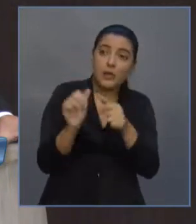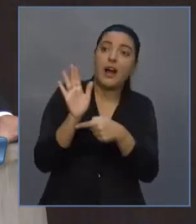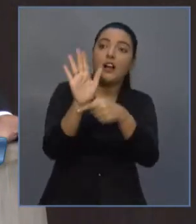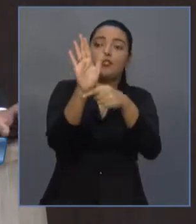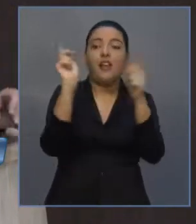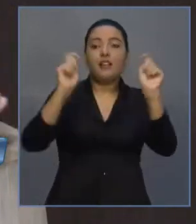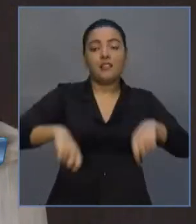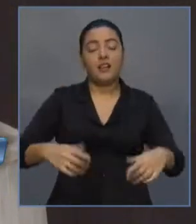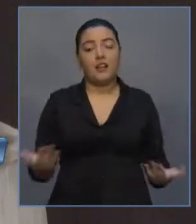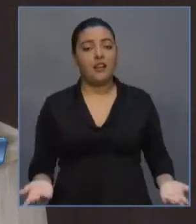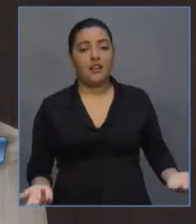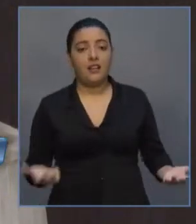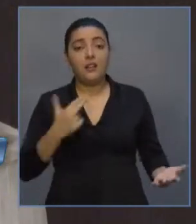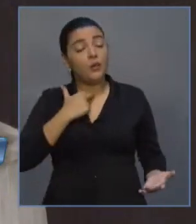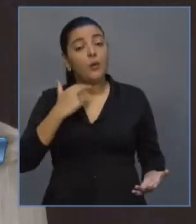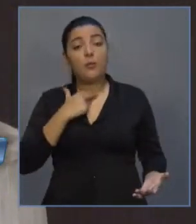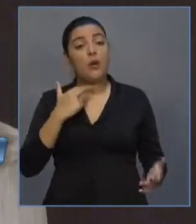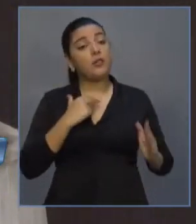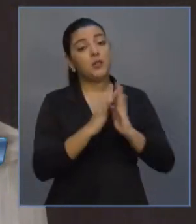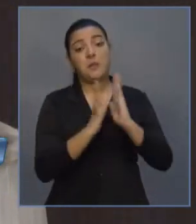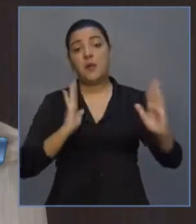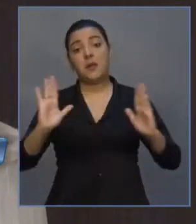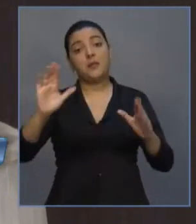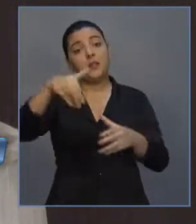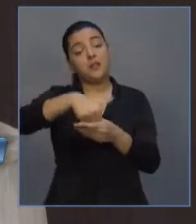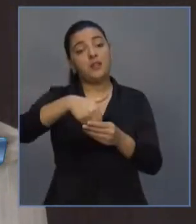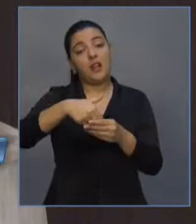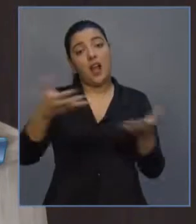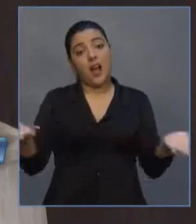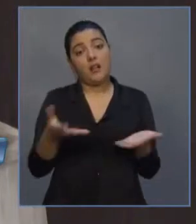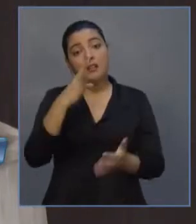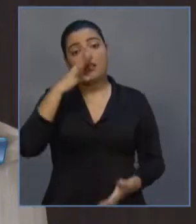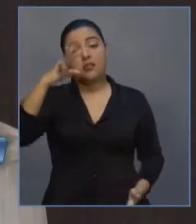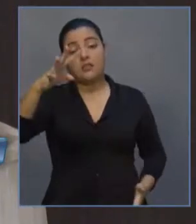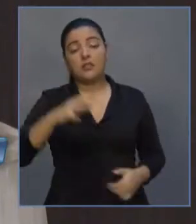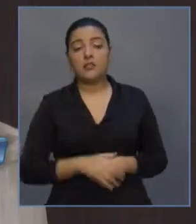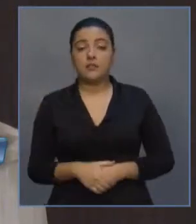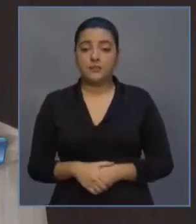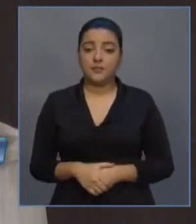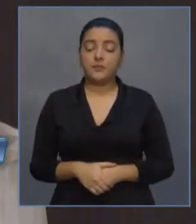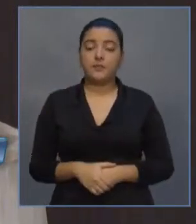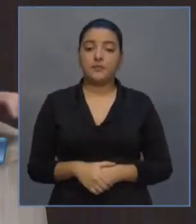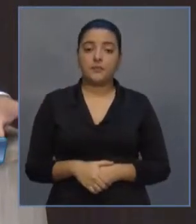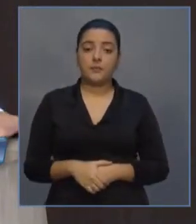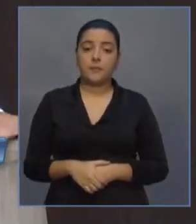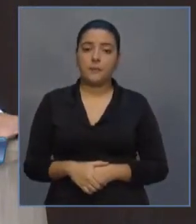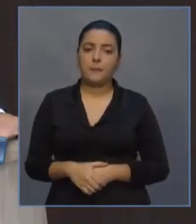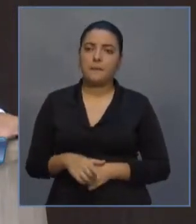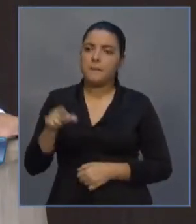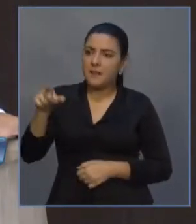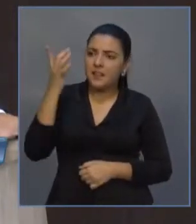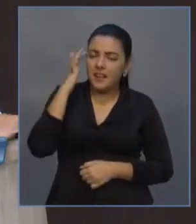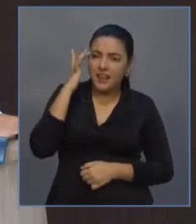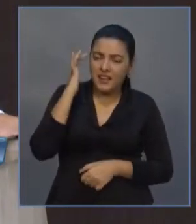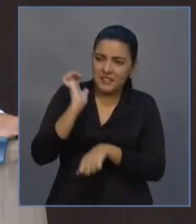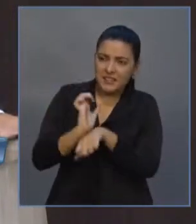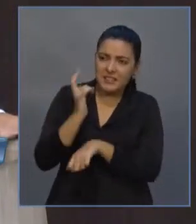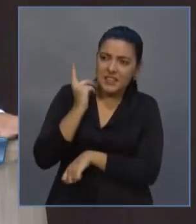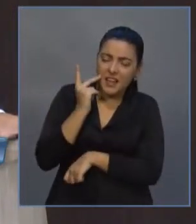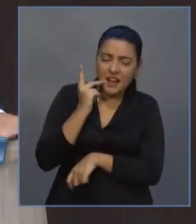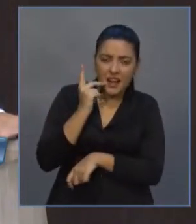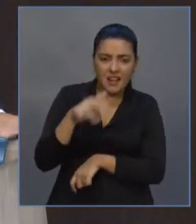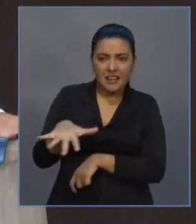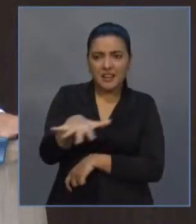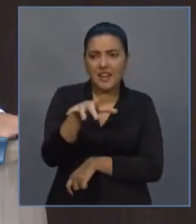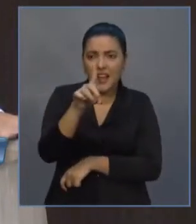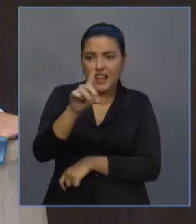econômica. Portanto, nós aqui, mais uma vez, denunciamos. E aí fica, você acha, searese, que esses 100 milhões